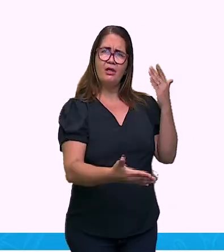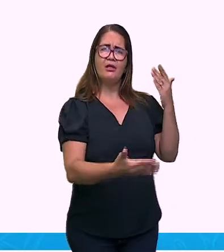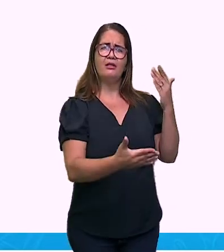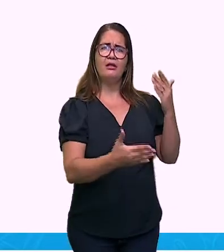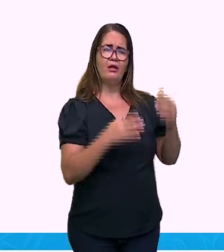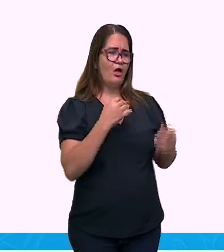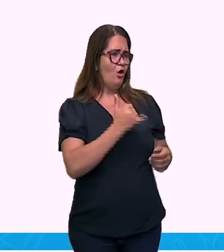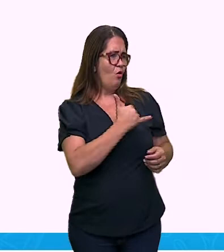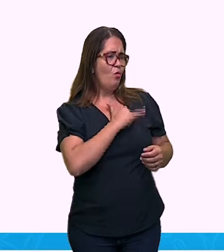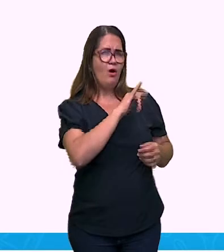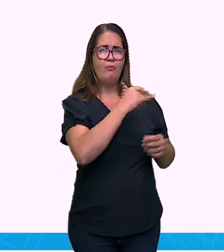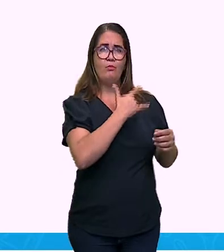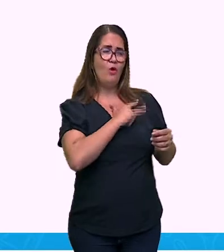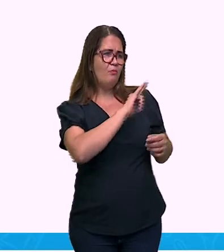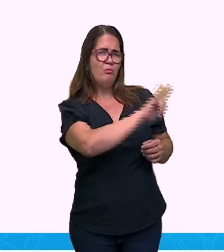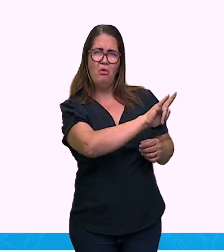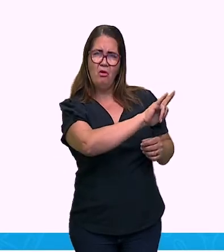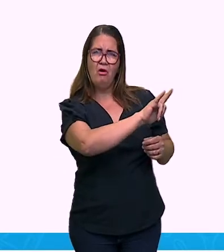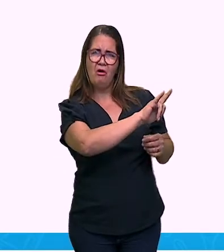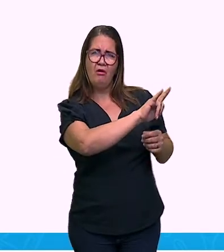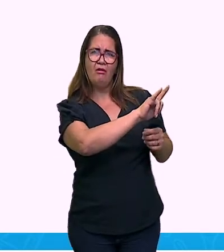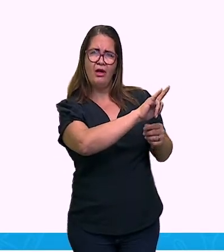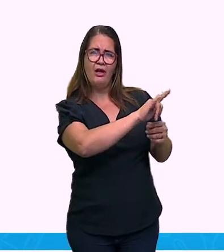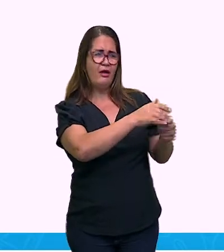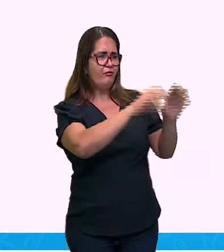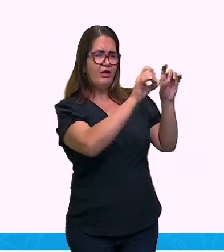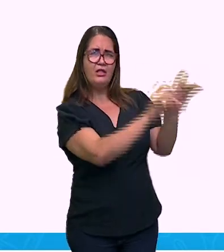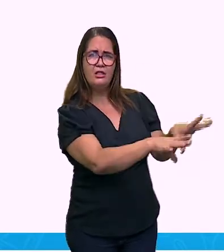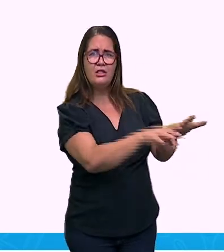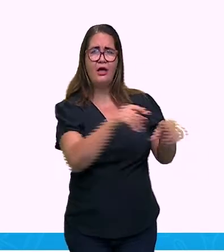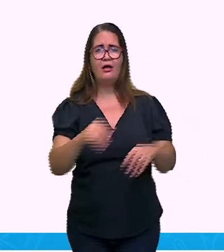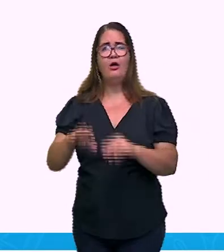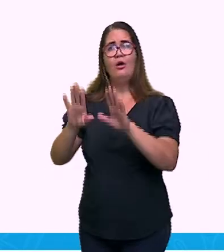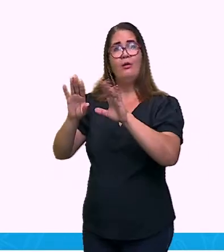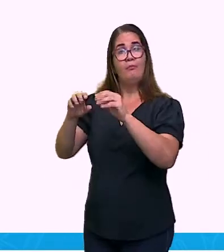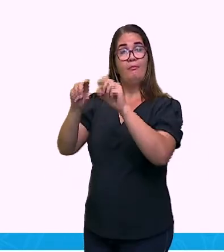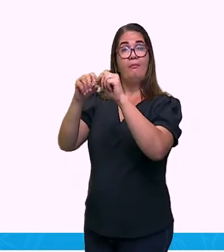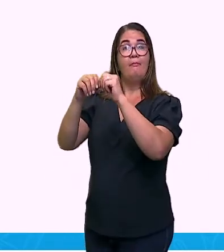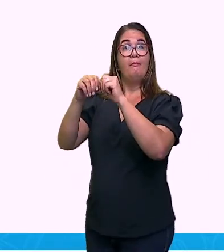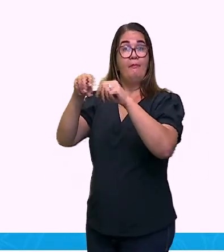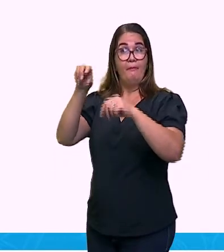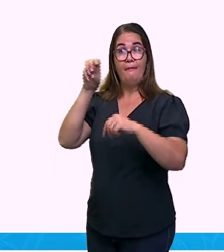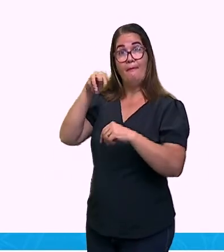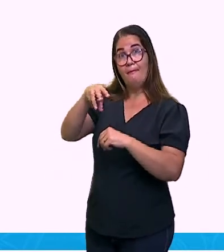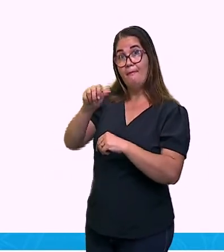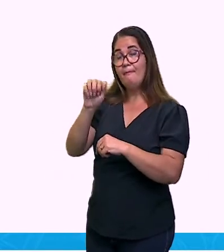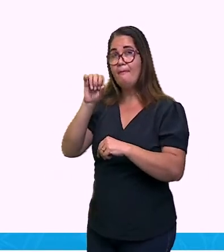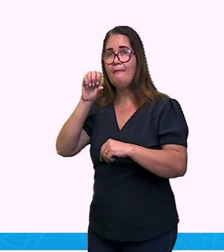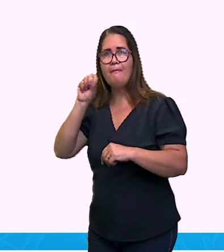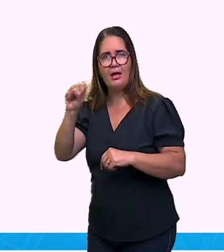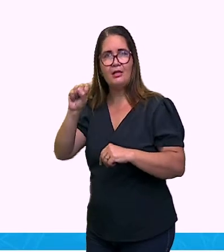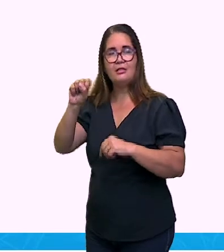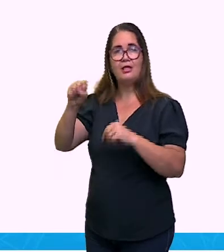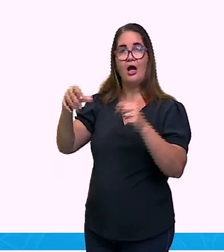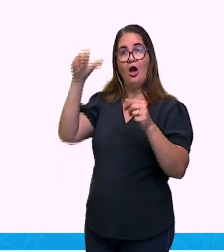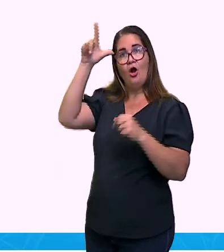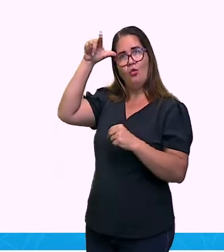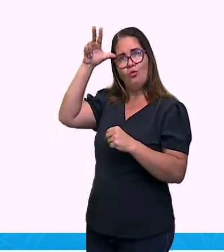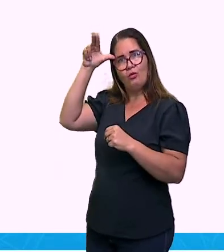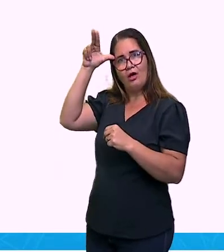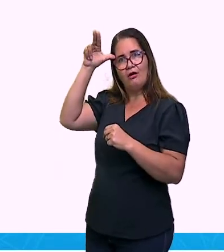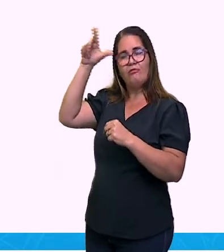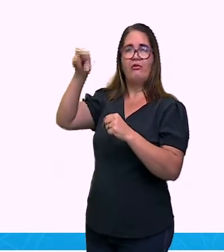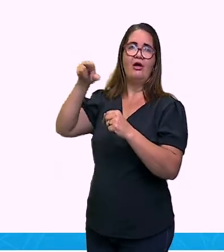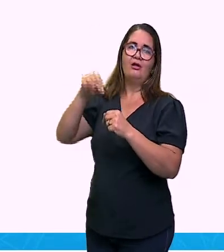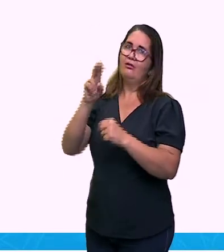Traz. Então, usado o quê? A conjunção adversativa, mas. Próximo exemplo é